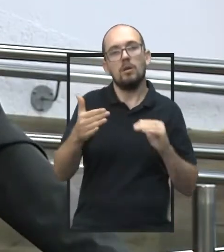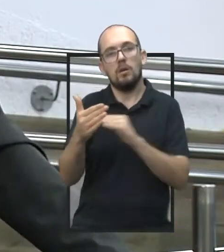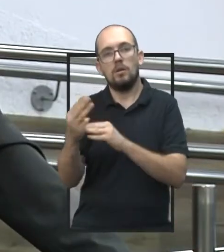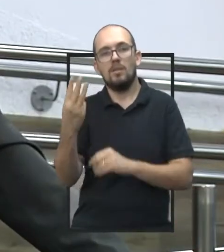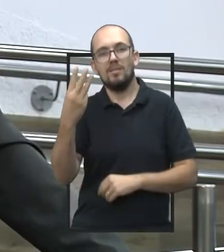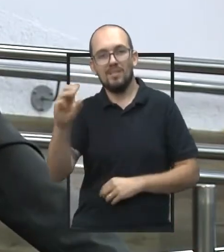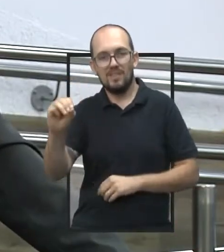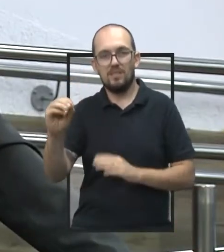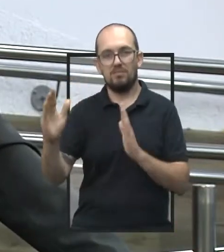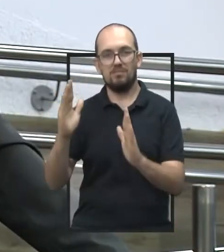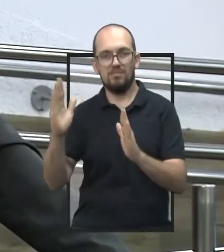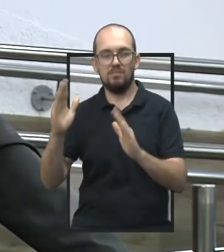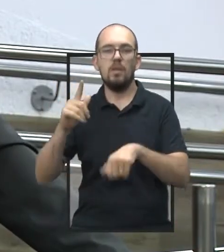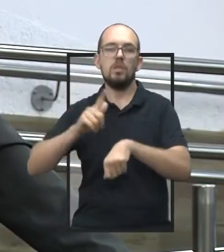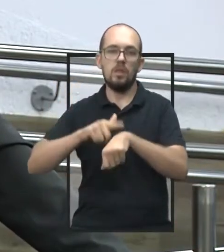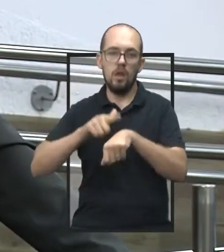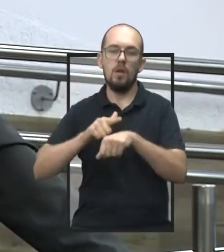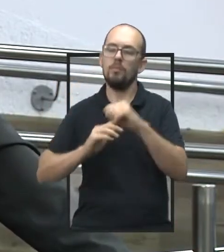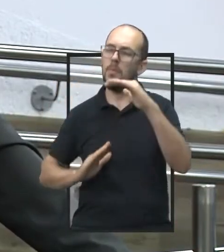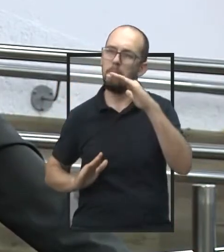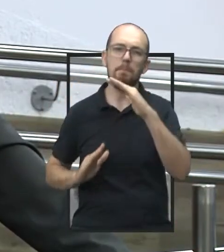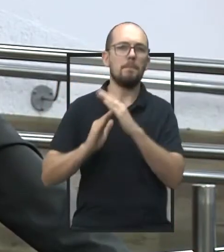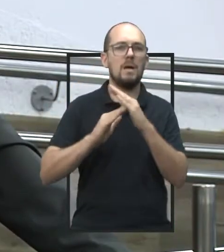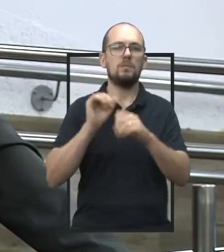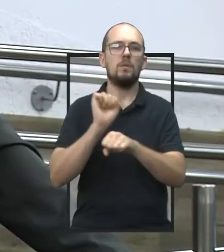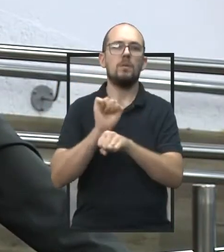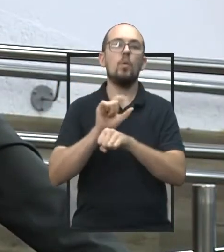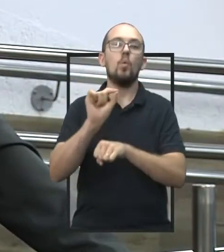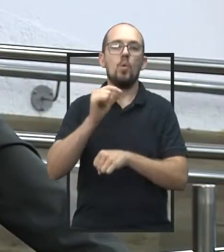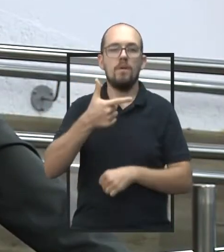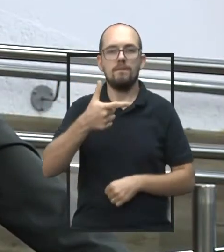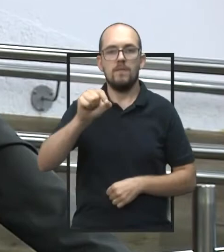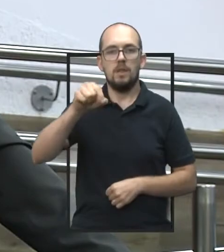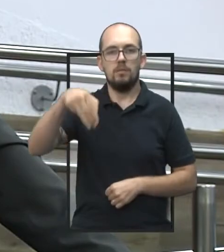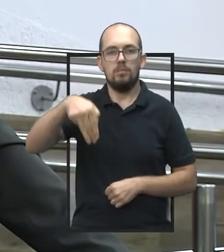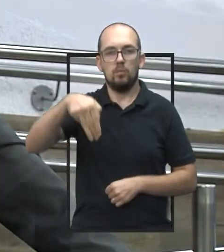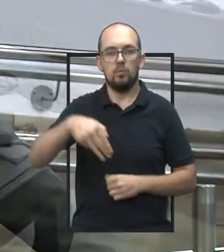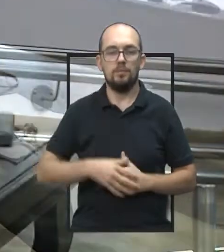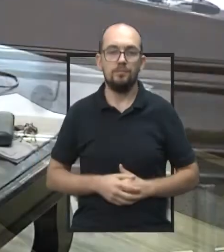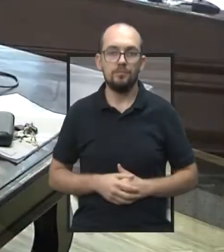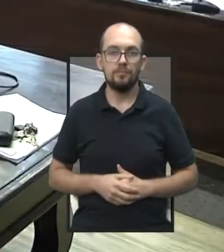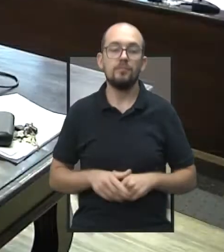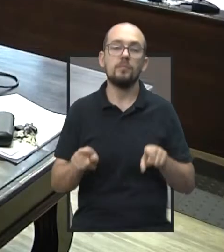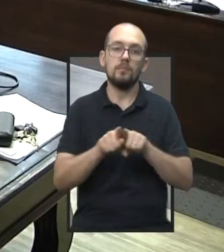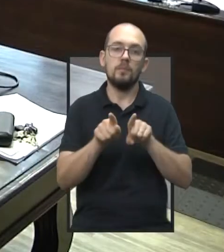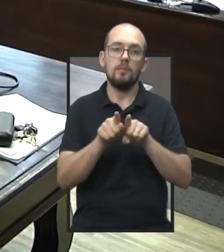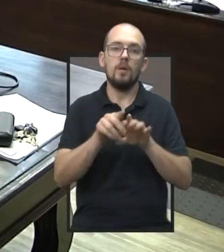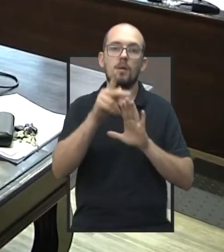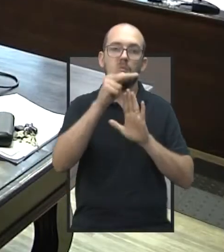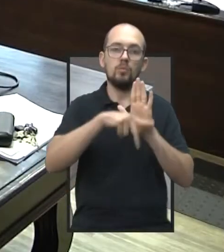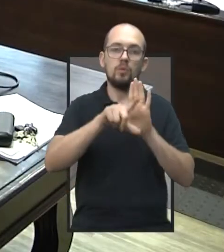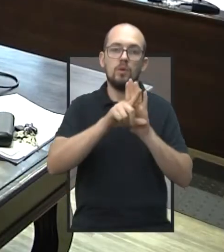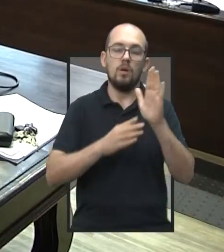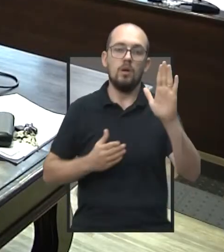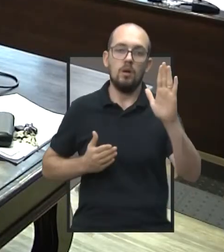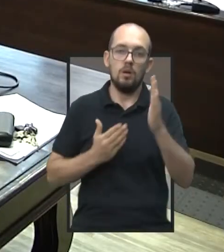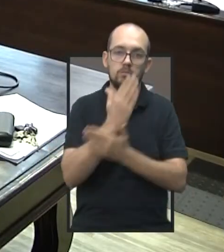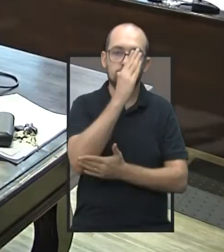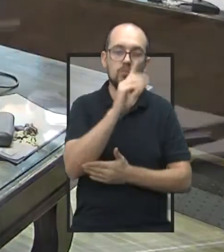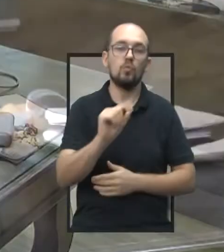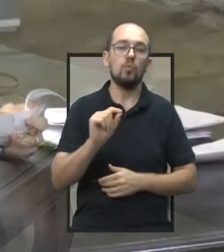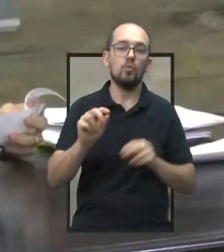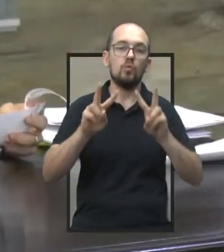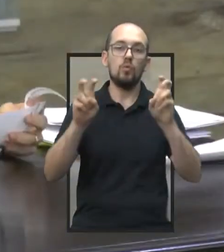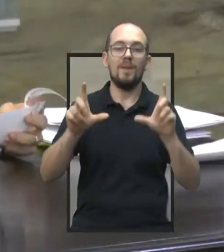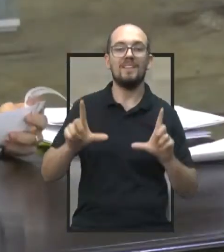do mês, o tempo de espera deve ser de, no máximo, 20 minutos. Aprovado também o projeto da mesa diretora